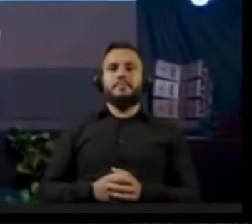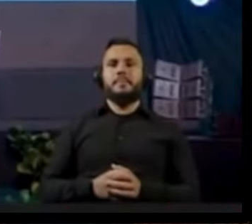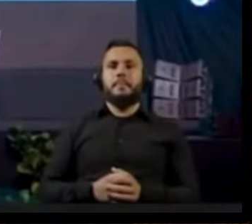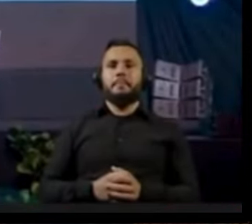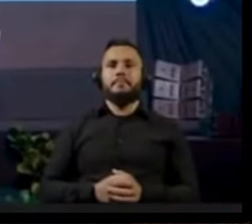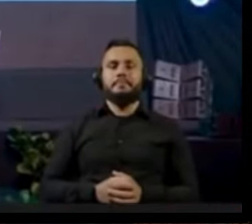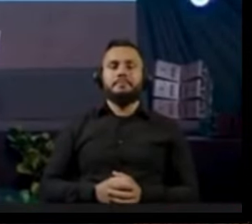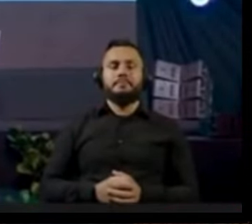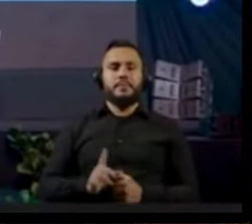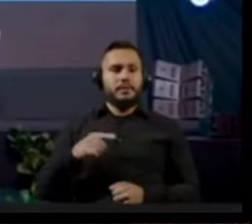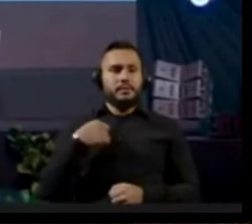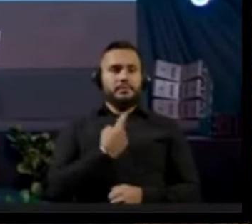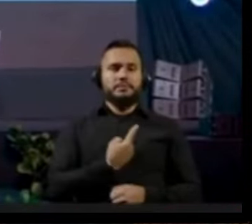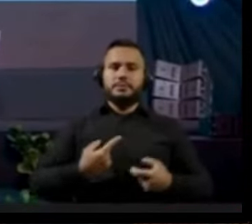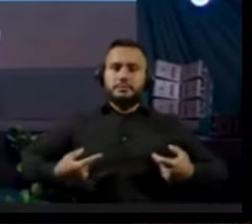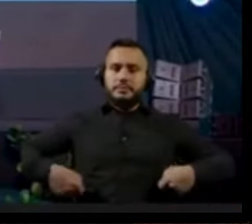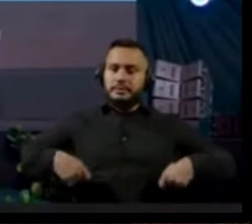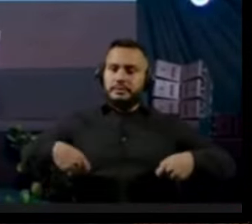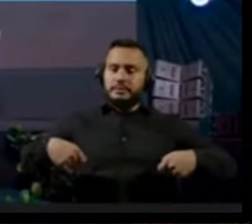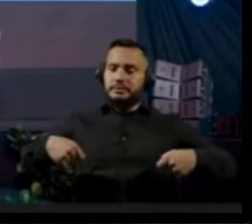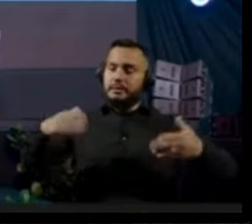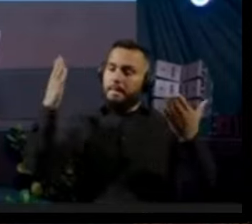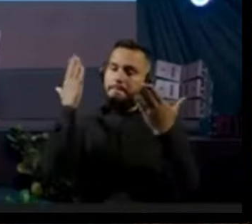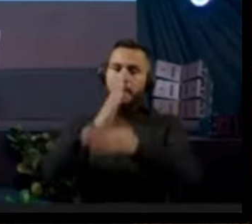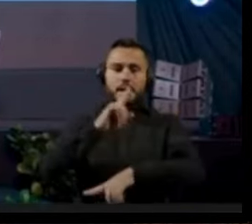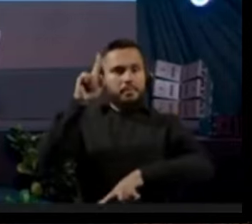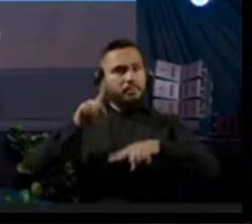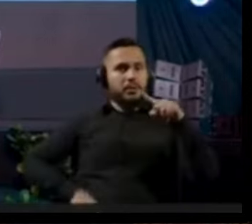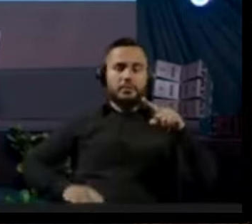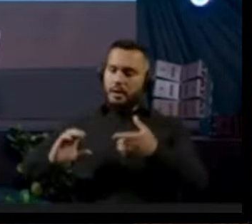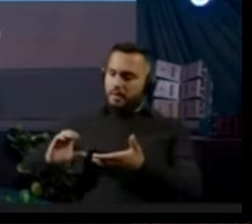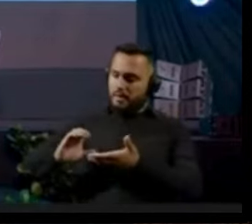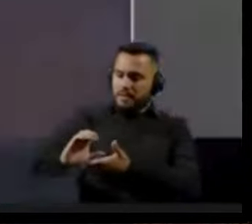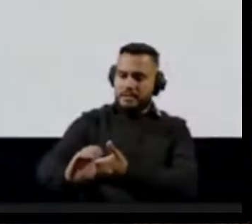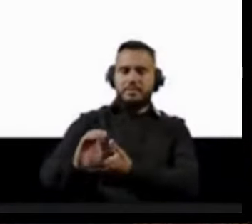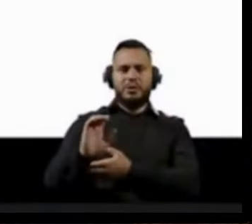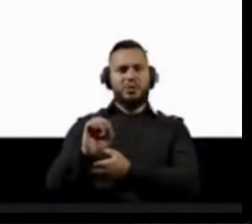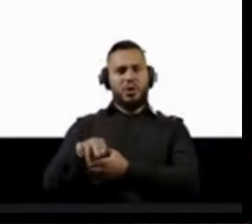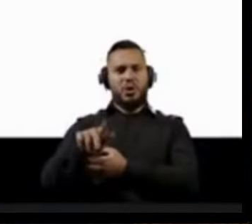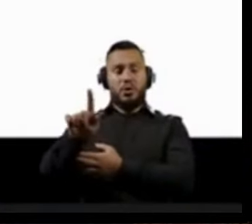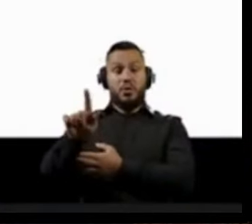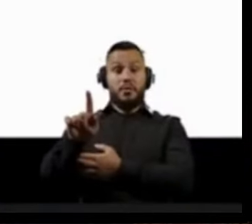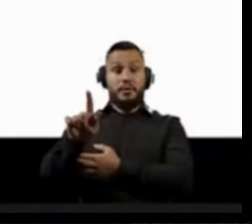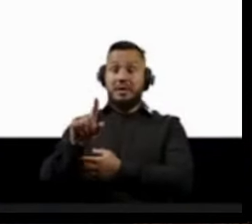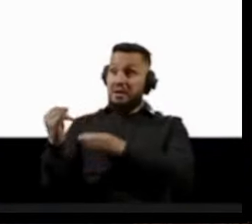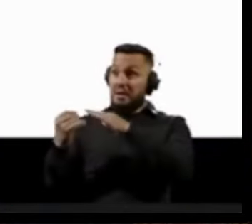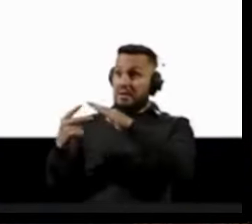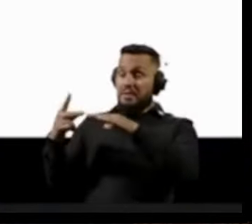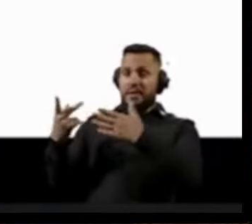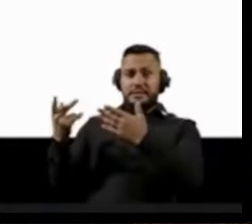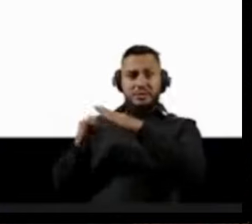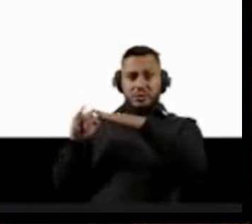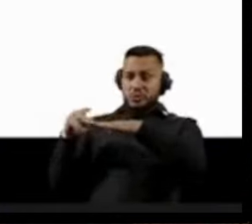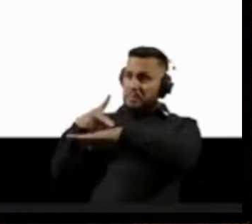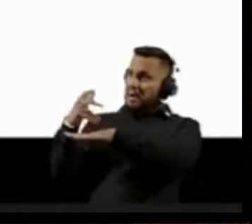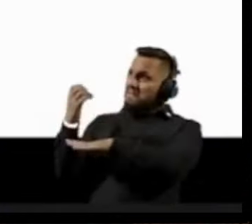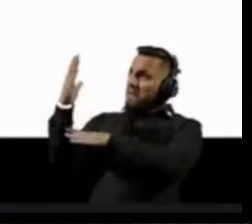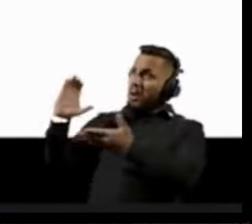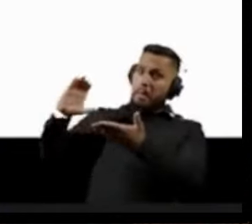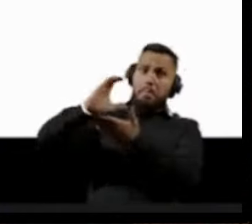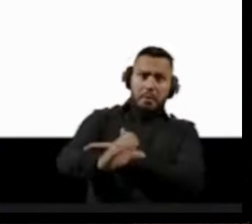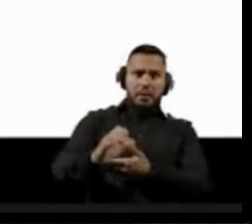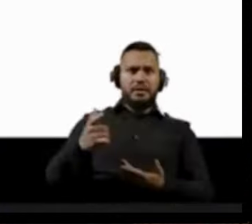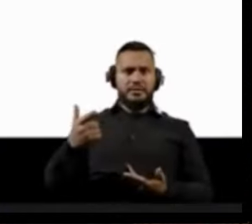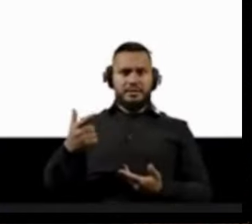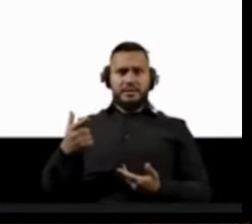Nós temos que efetivamente proibir o financiamento dessas grandes fundações internacionais, nessas supostas ONGs que fazem